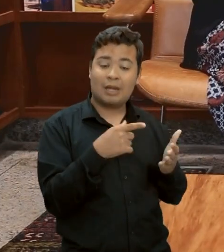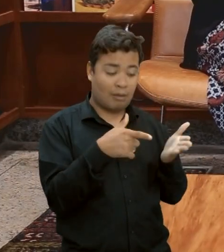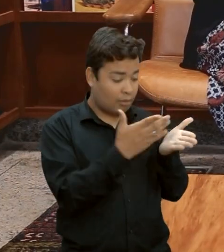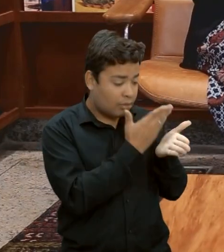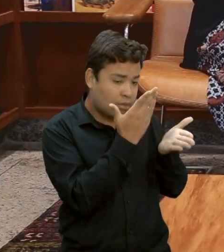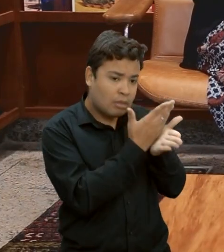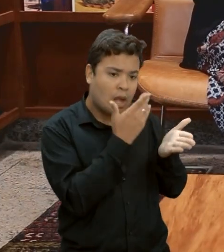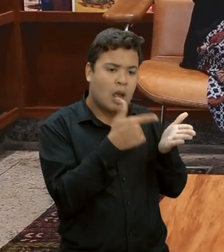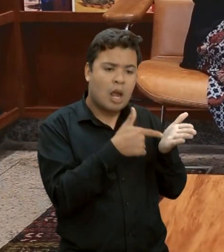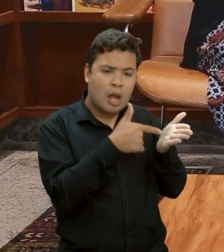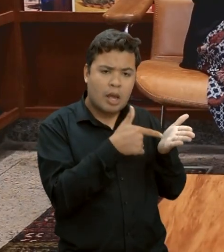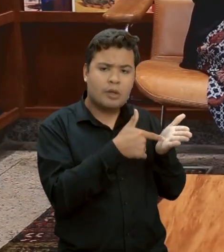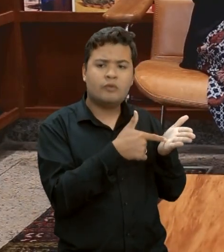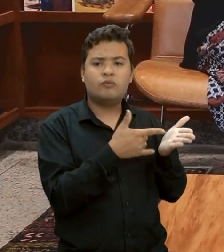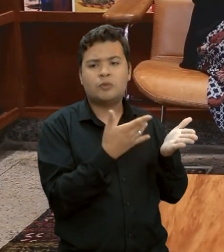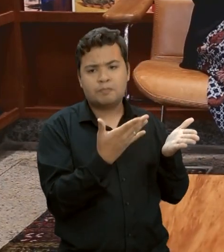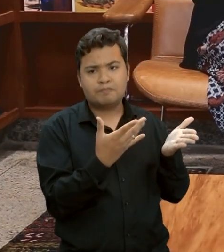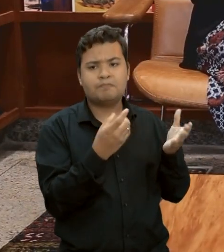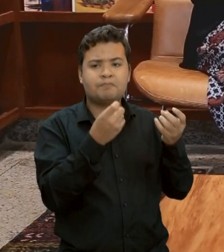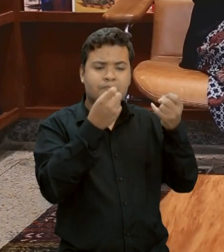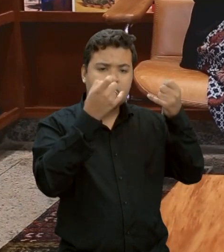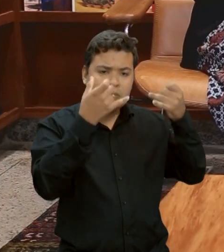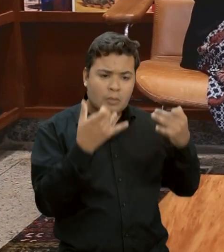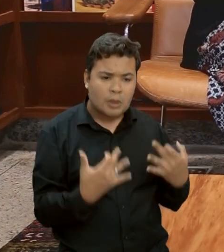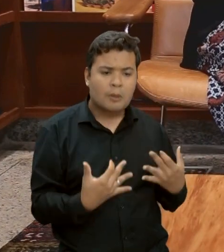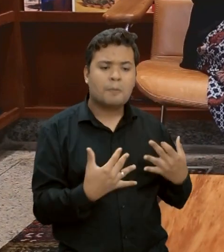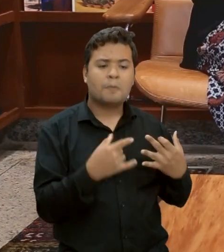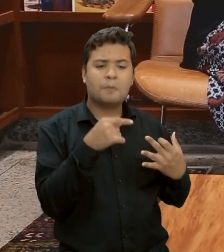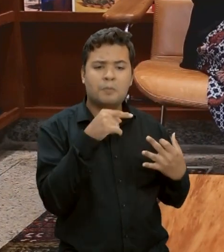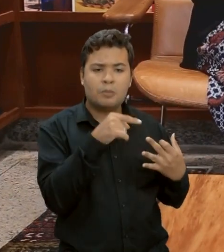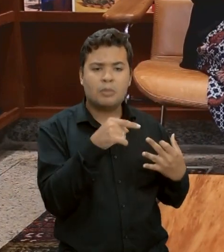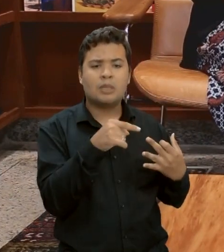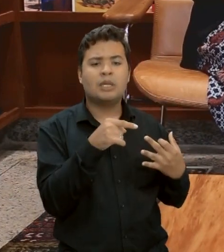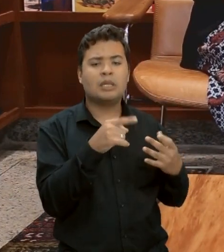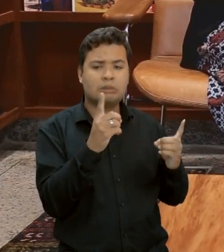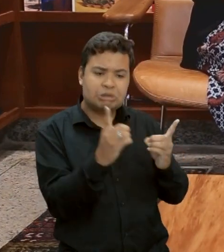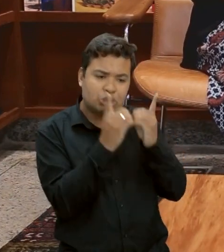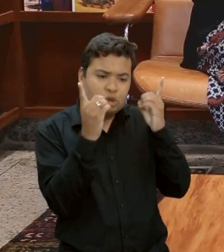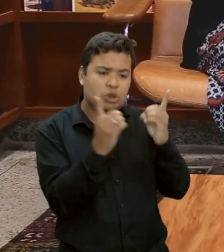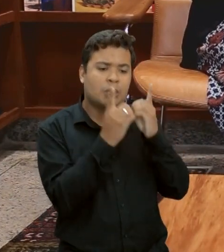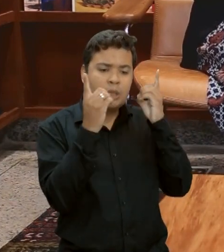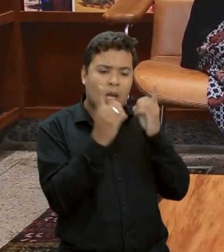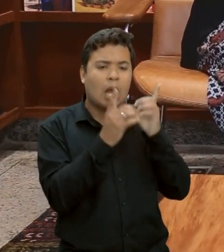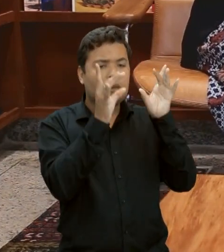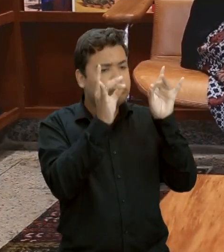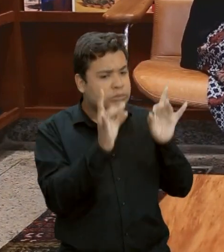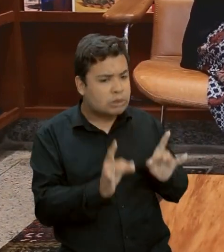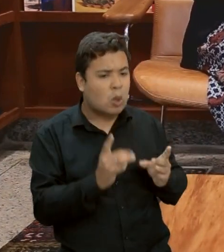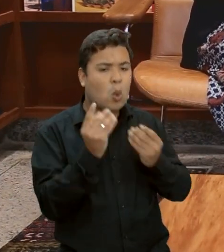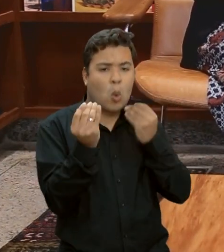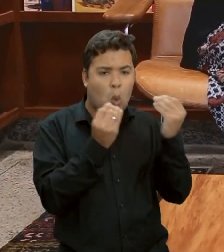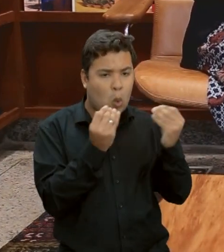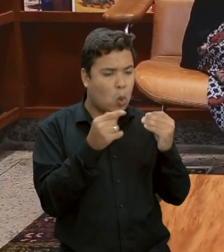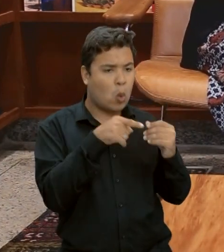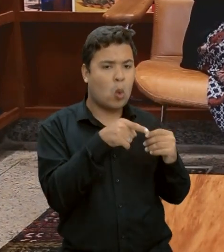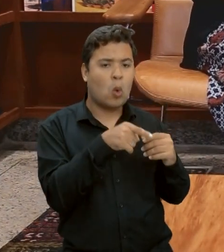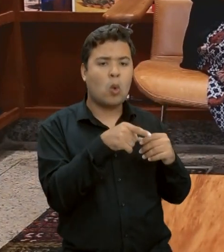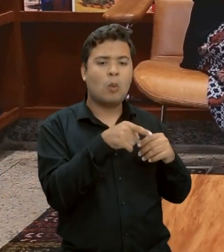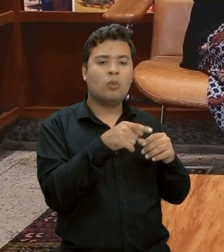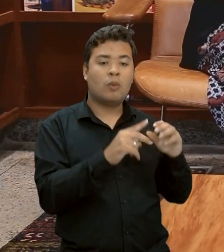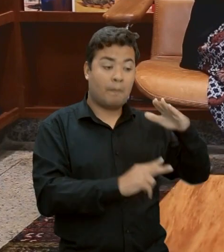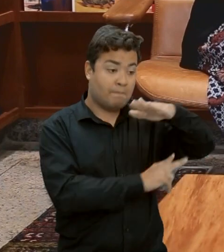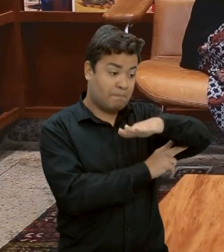que fala de forma, como eu falei aqui no início também, de forma mais didática, sobre esse tipo de ponte que é bem